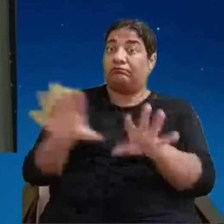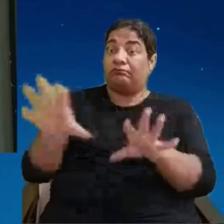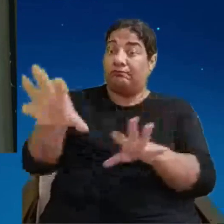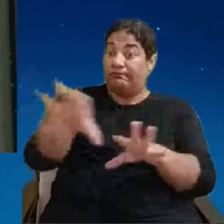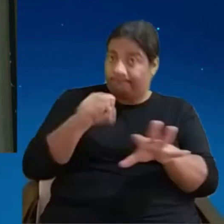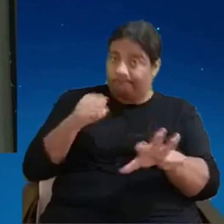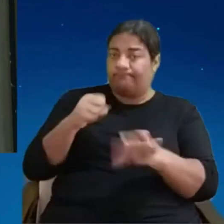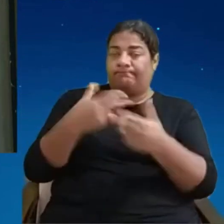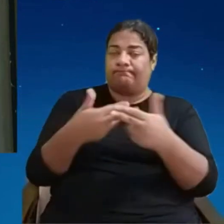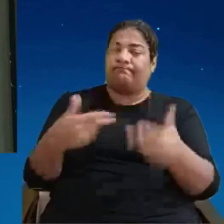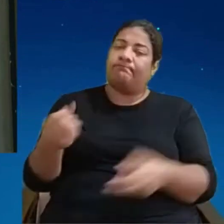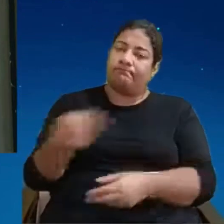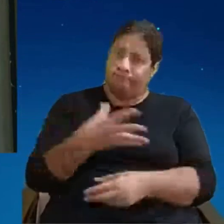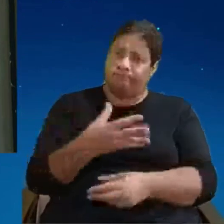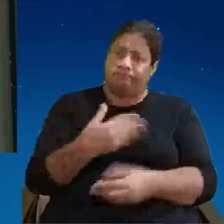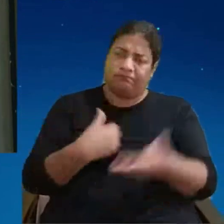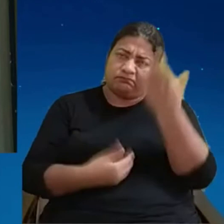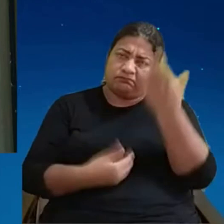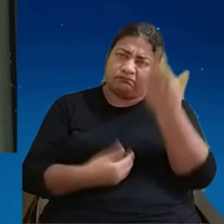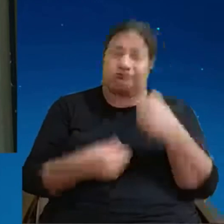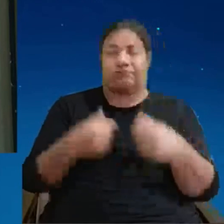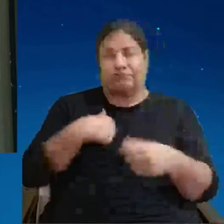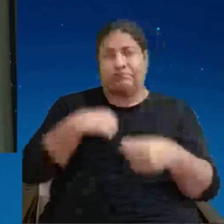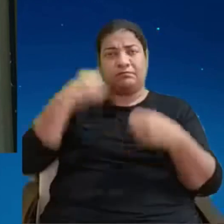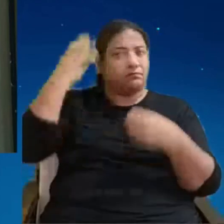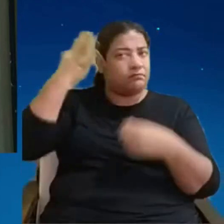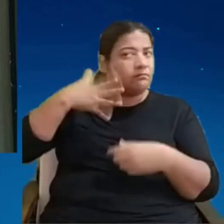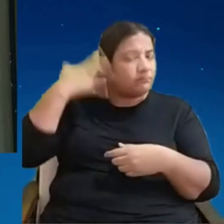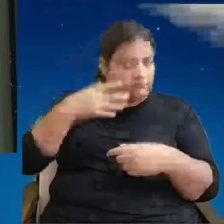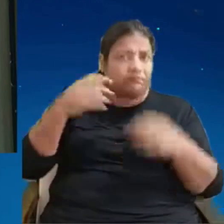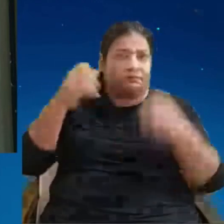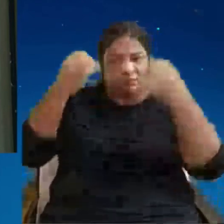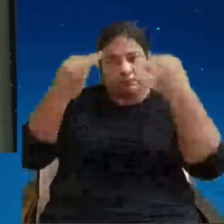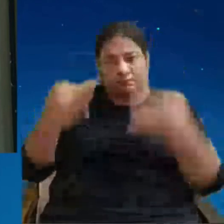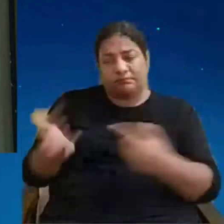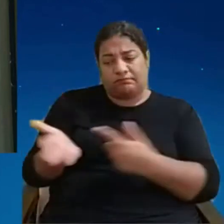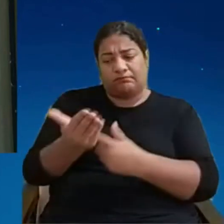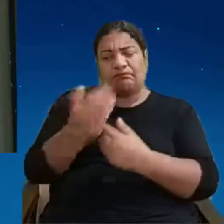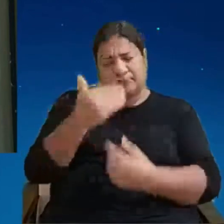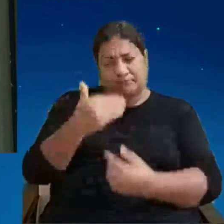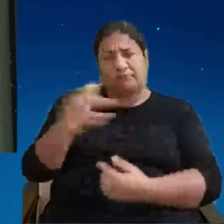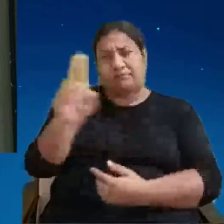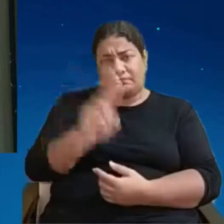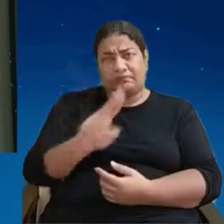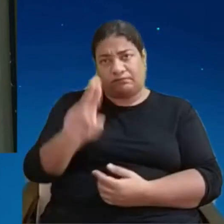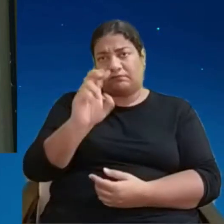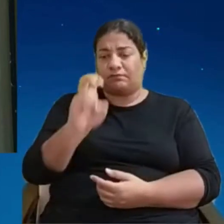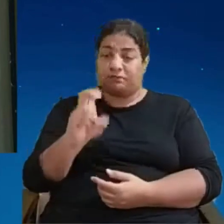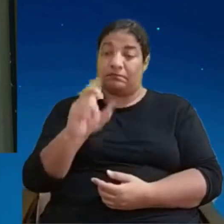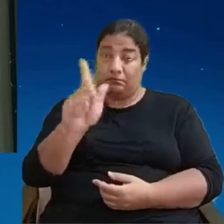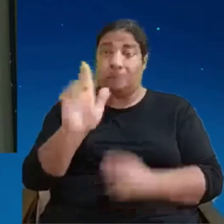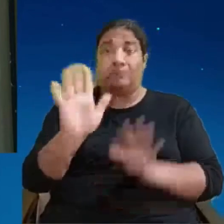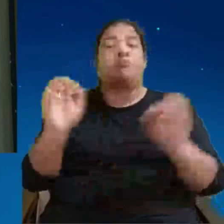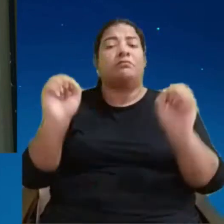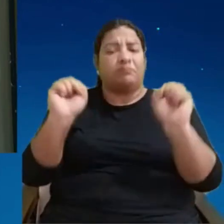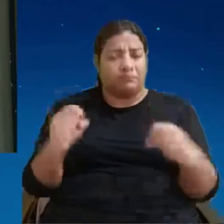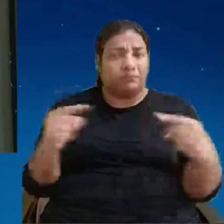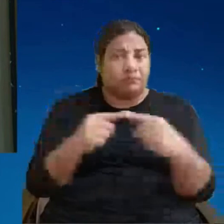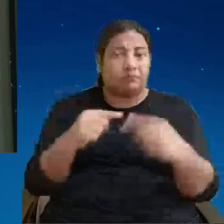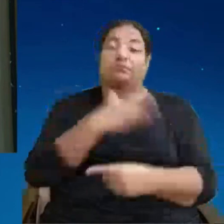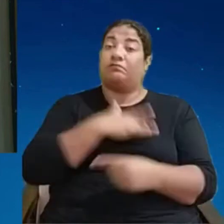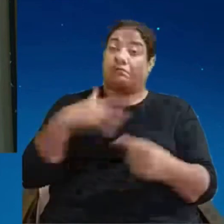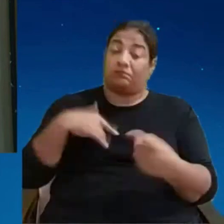vocês vão ser usadas em cima do 5G mas pode ser aplicado para a saúde para a indústria para o agro